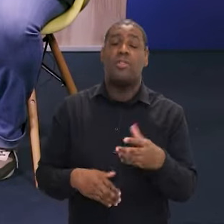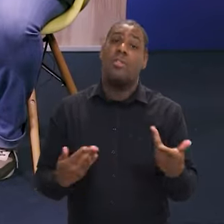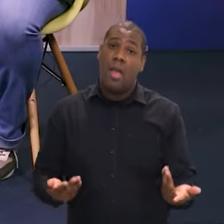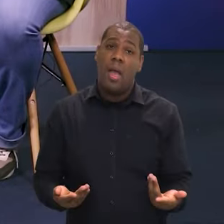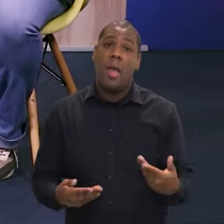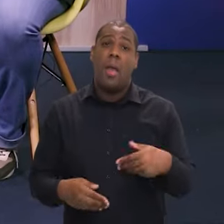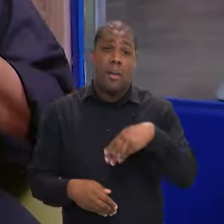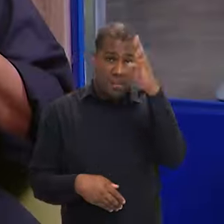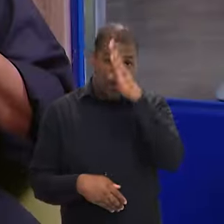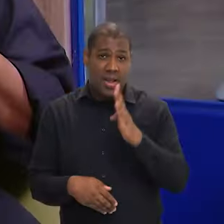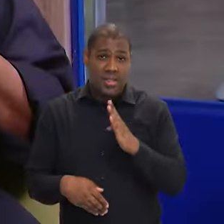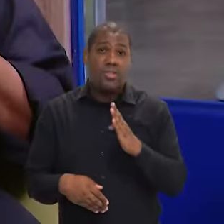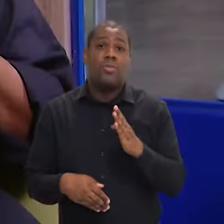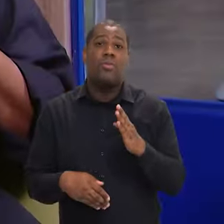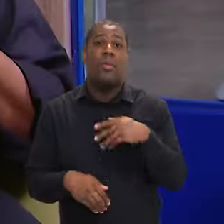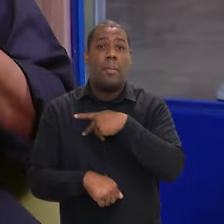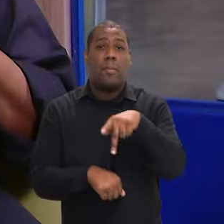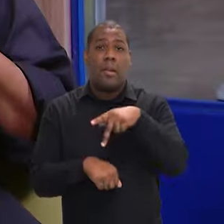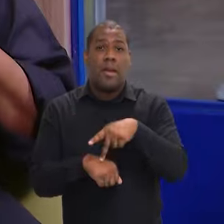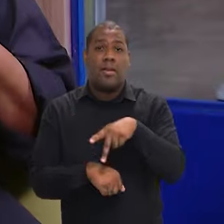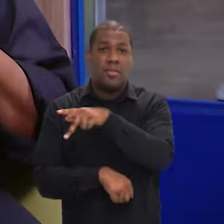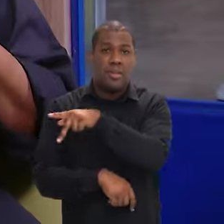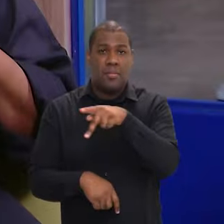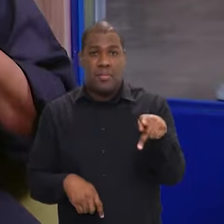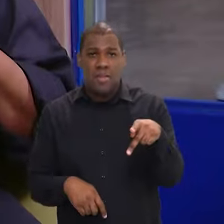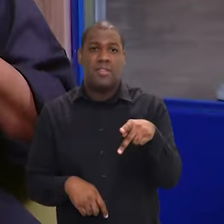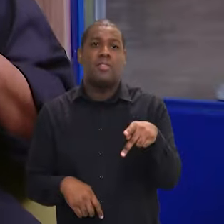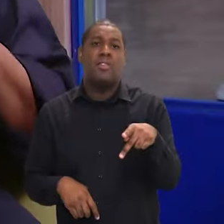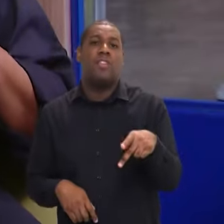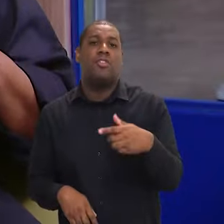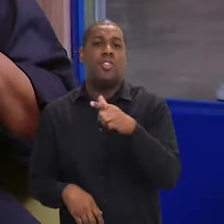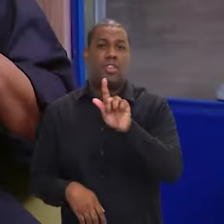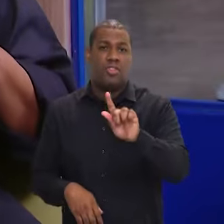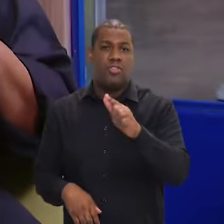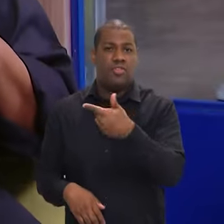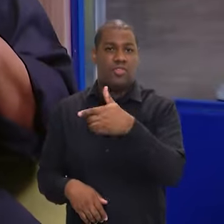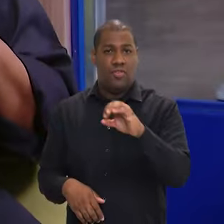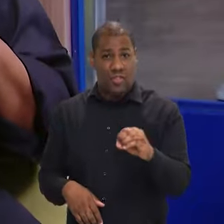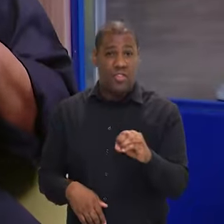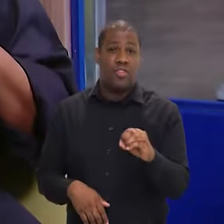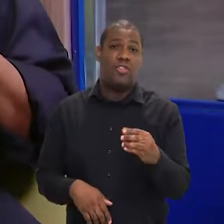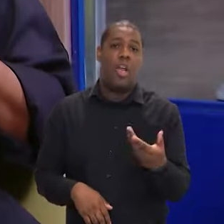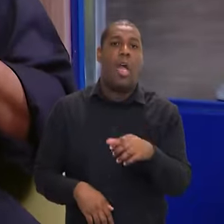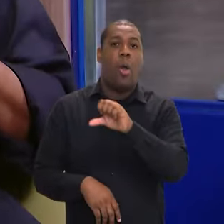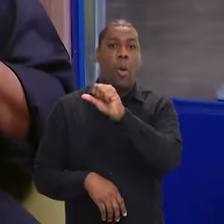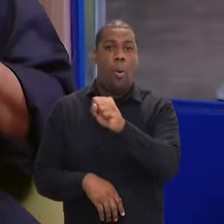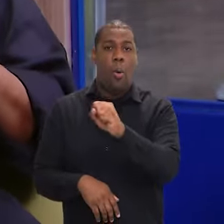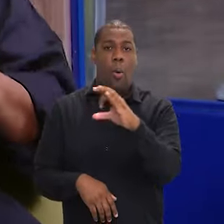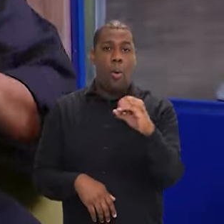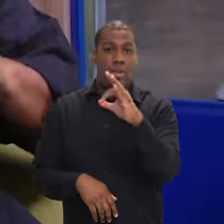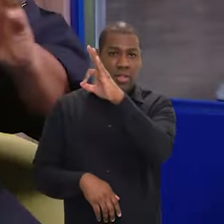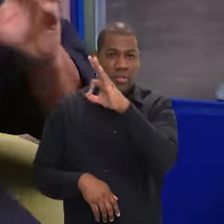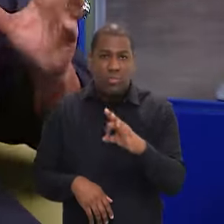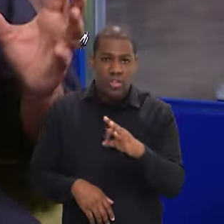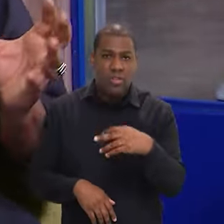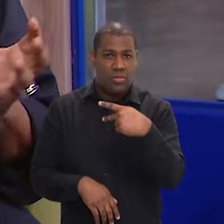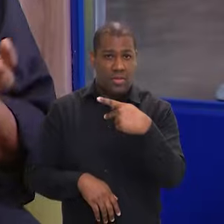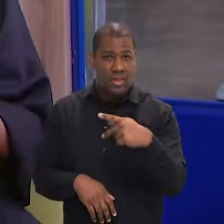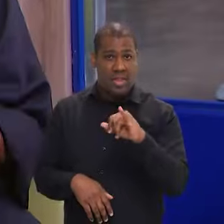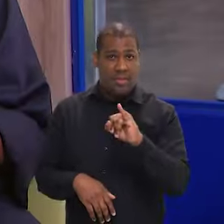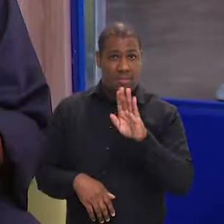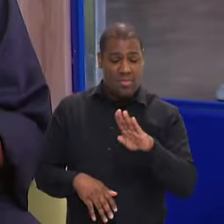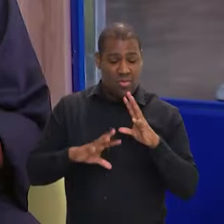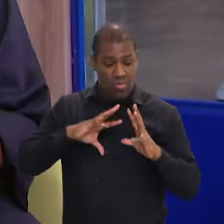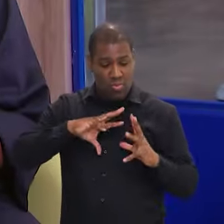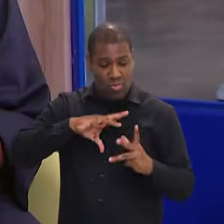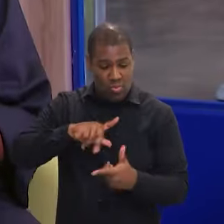na presidência do G20, que significa 80% do PIB mundial, o G20